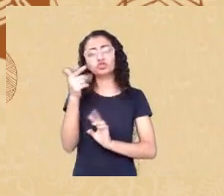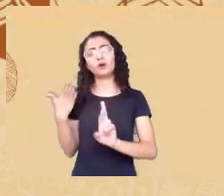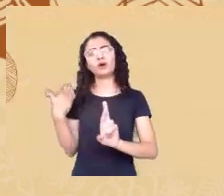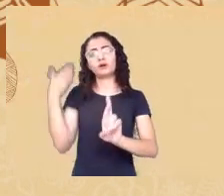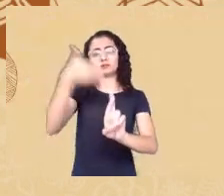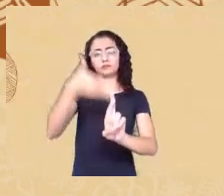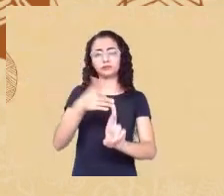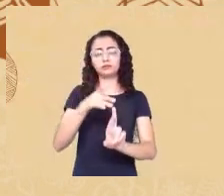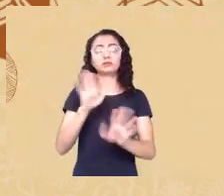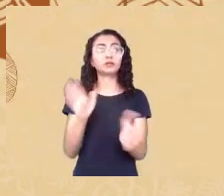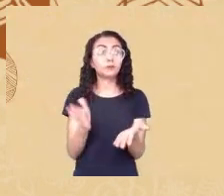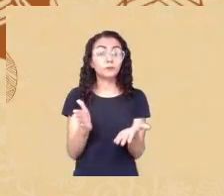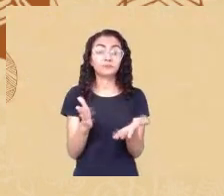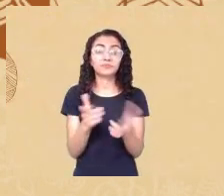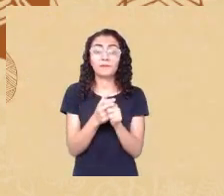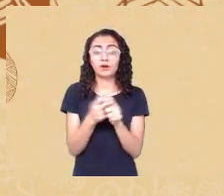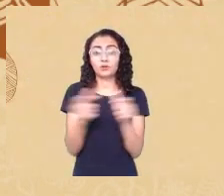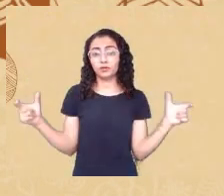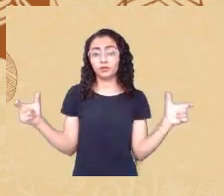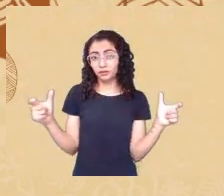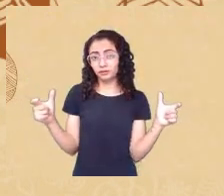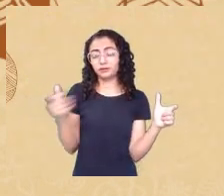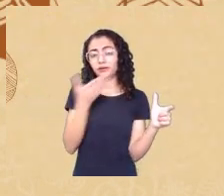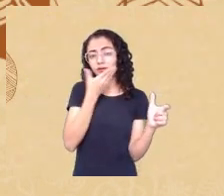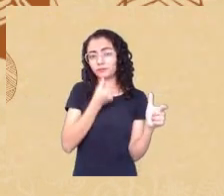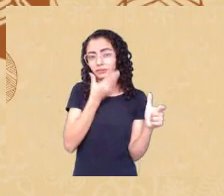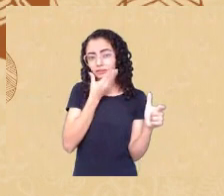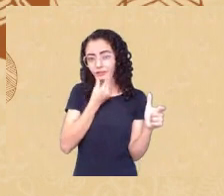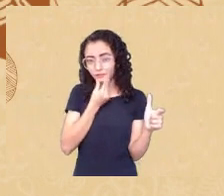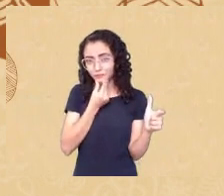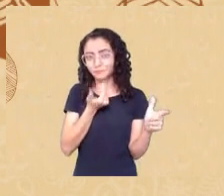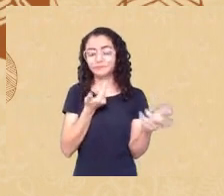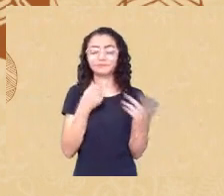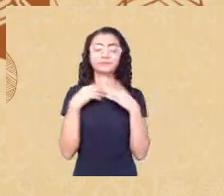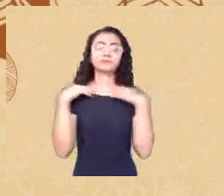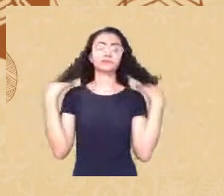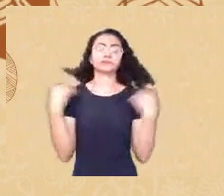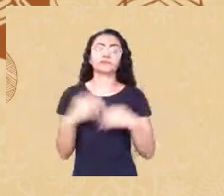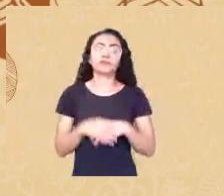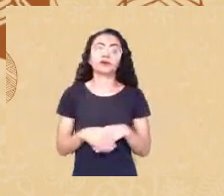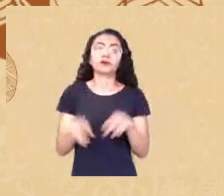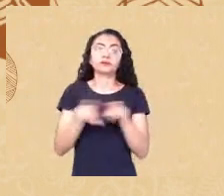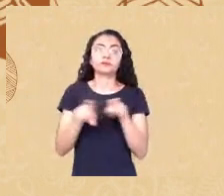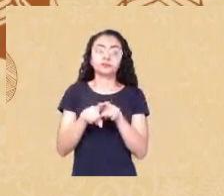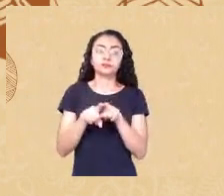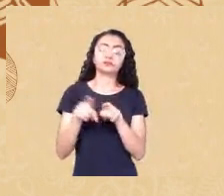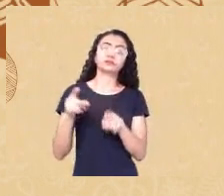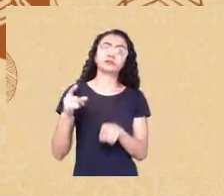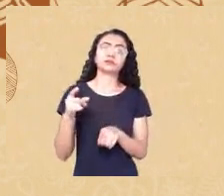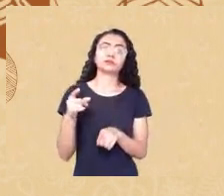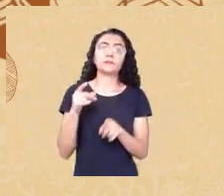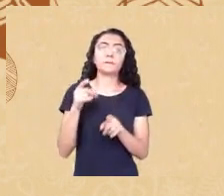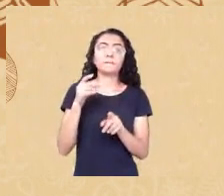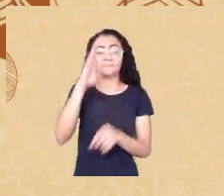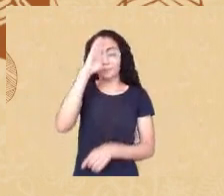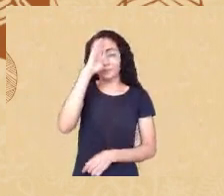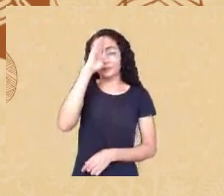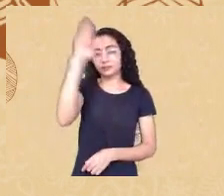gênero de sexo mas também e da predominante eram predominantemente